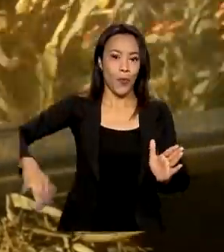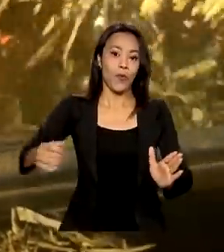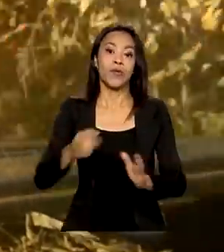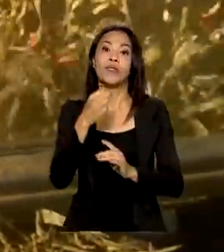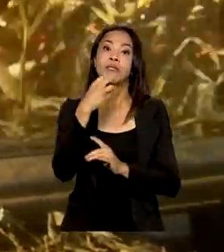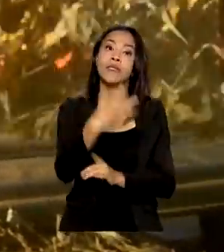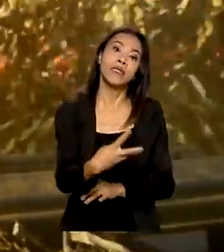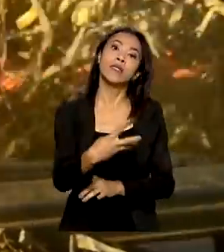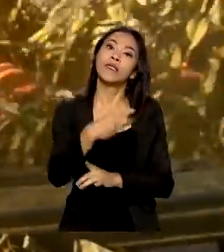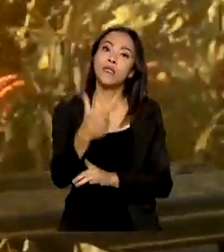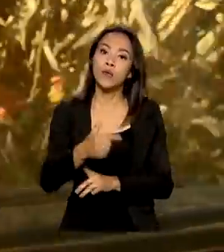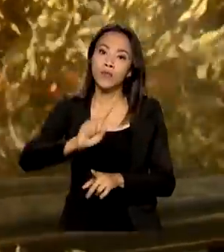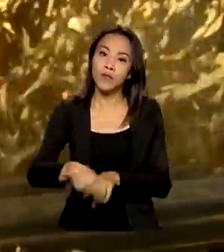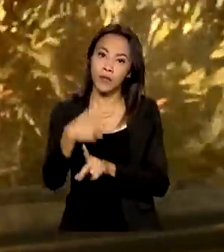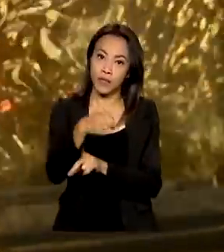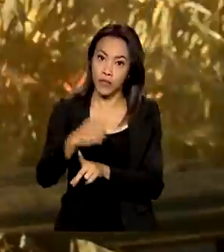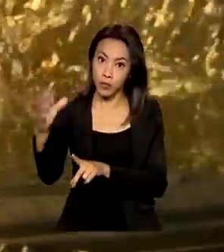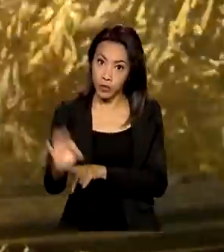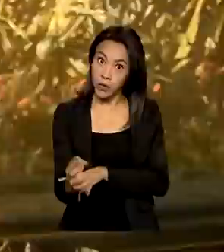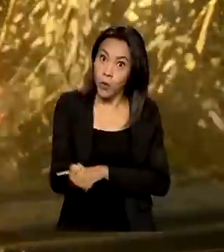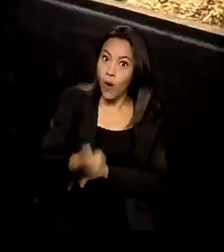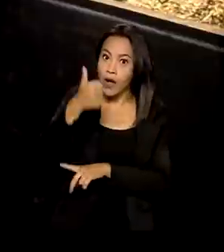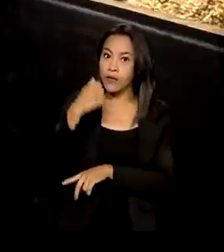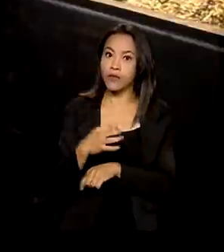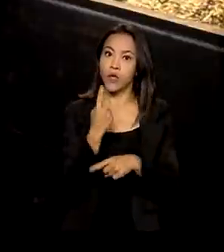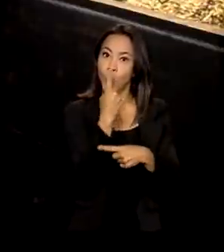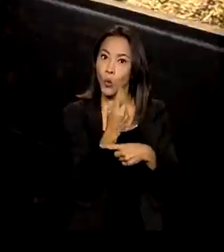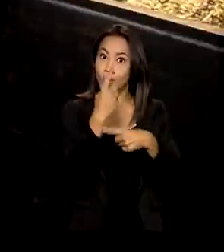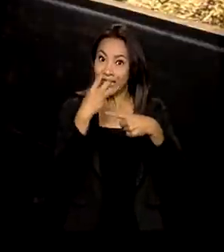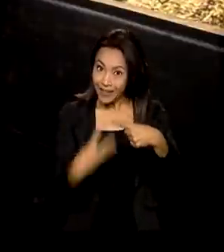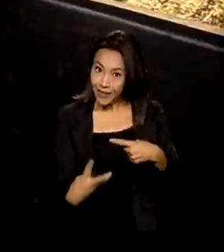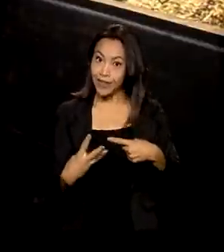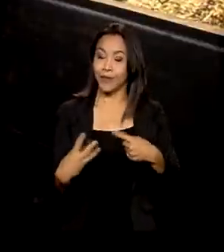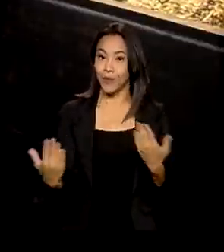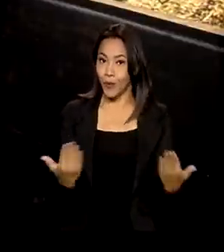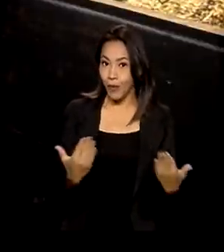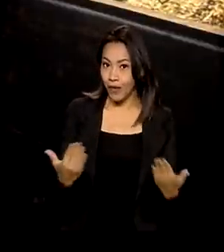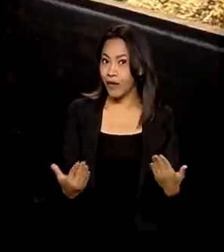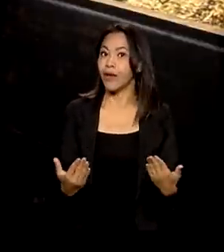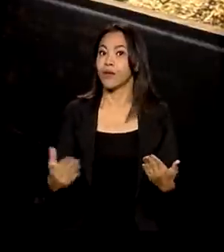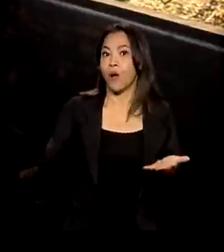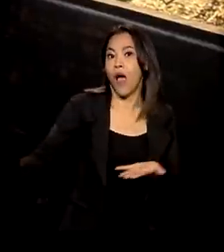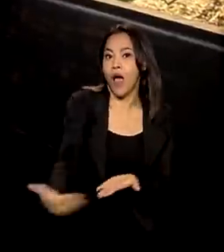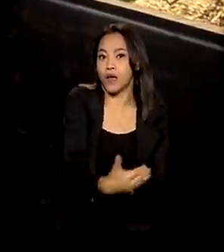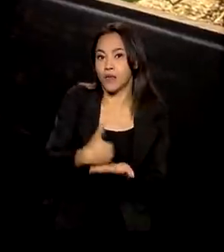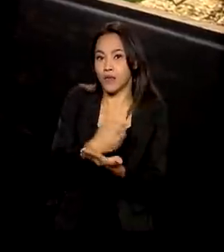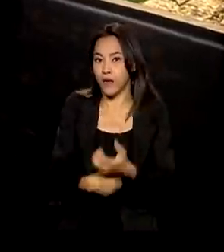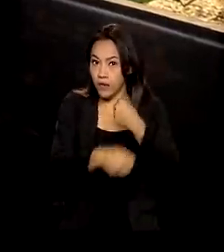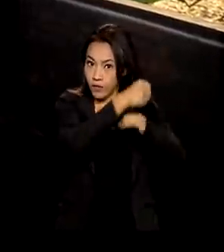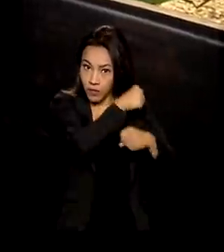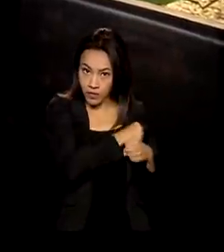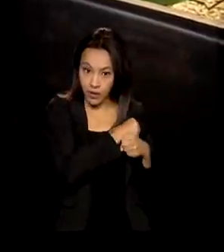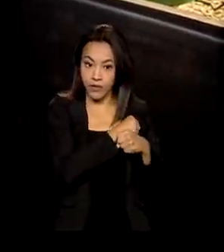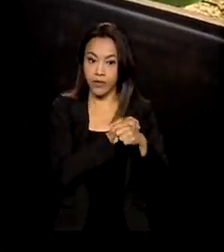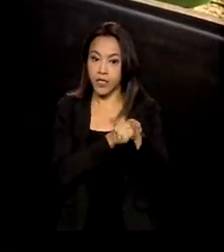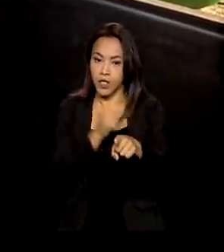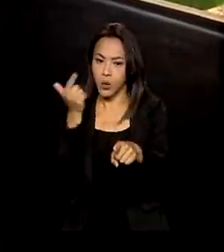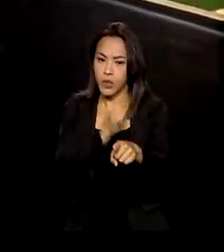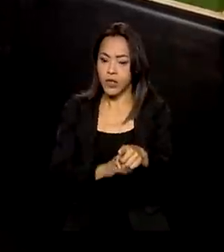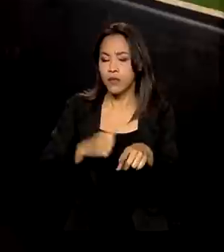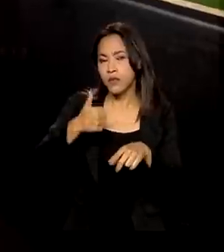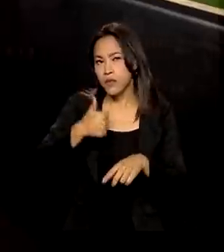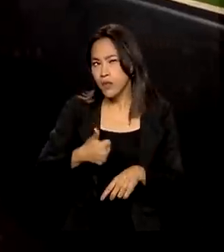,7%, ou seja, de quase um terço em relação à safra passada. E espera-se que a produção chegue a alguma coisa em torno de